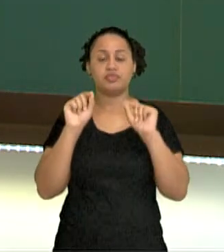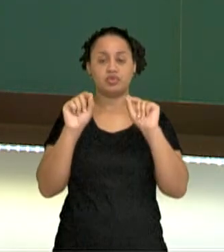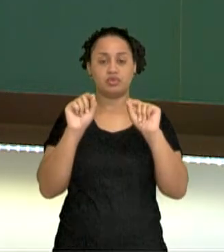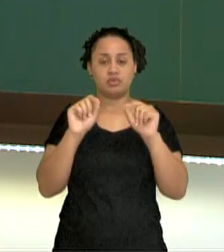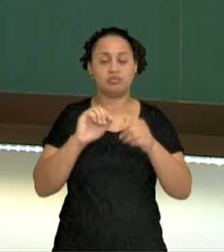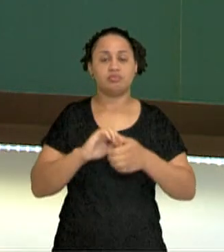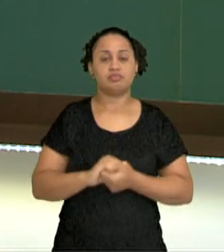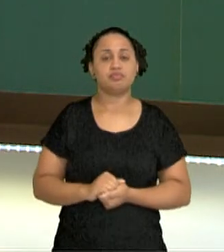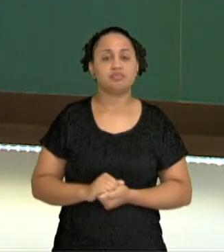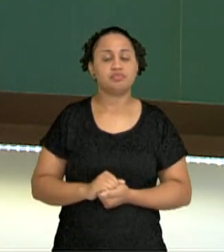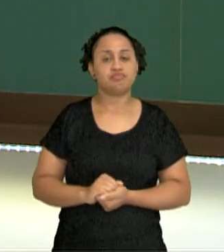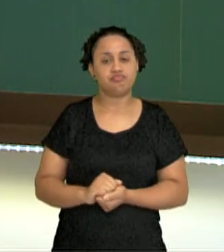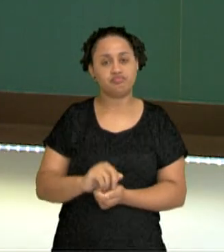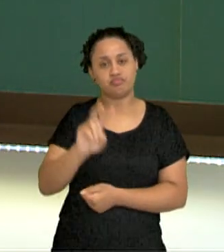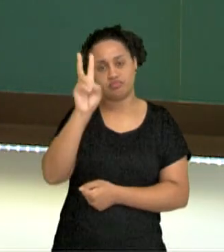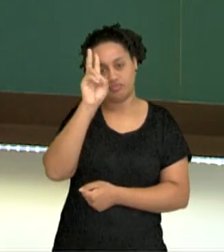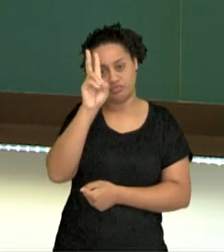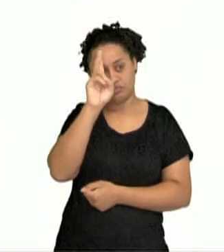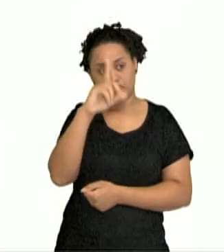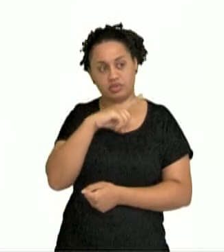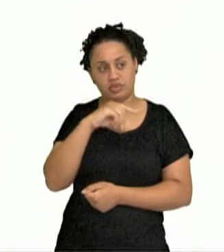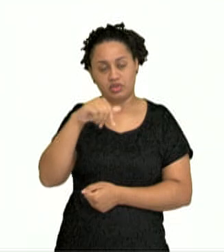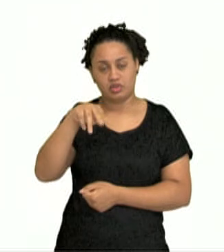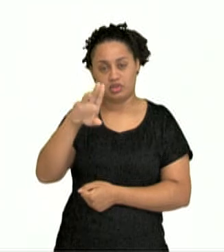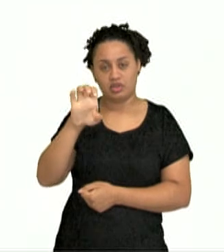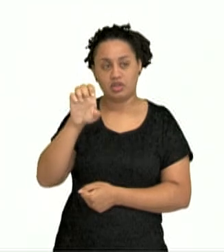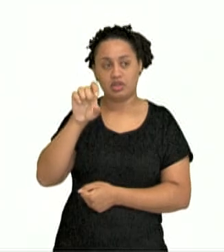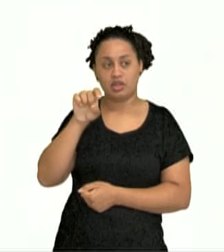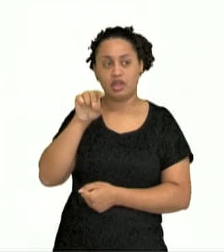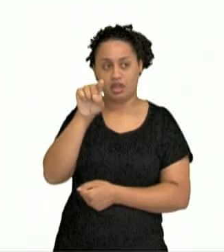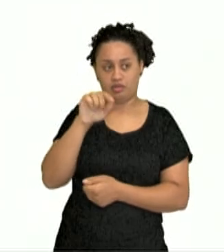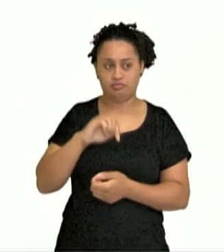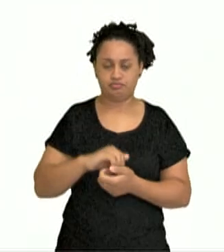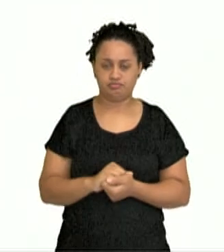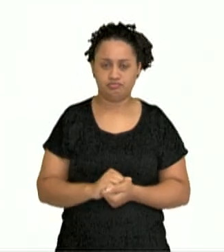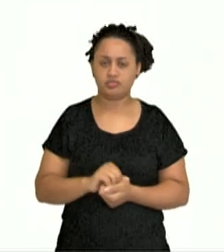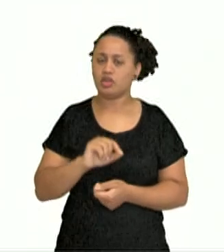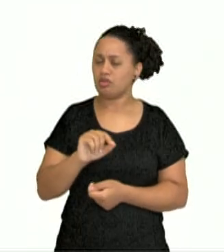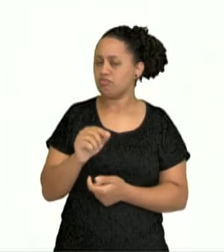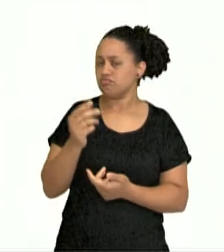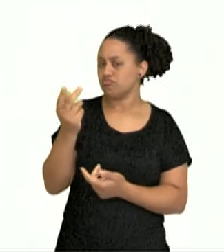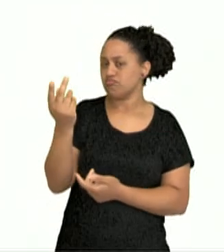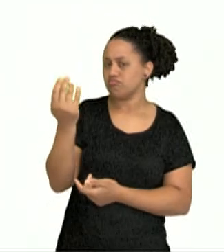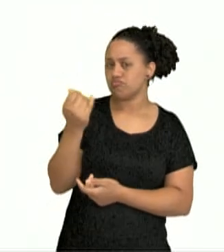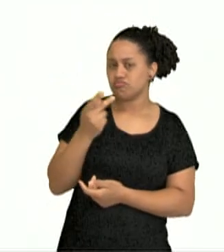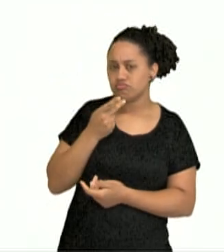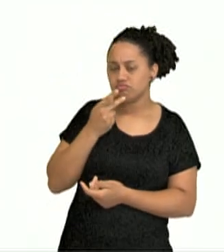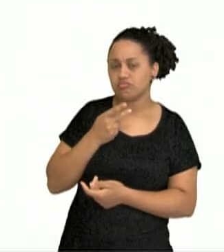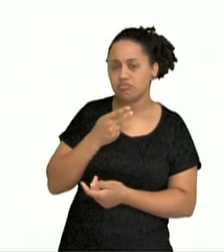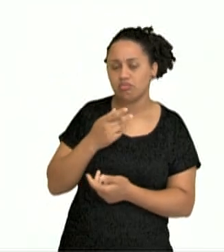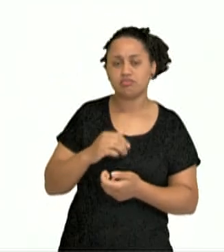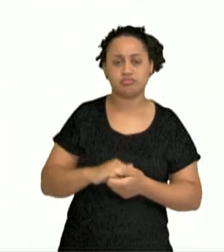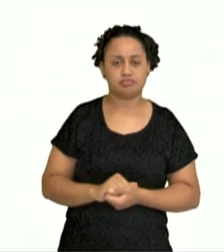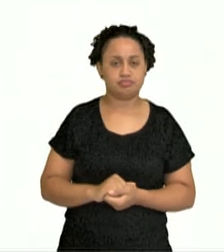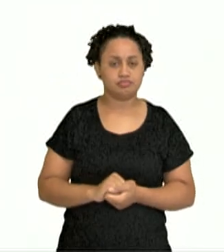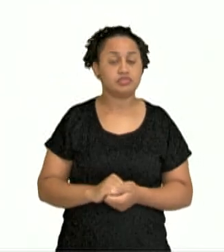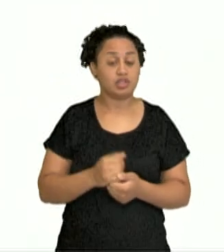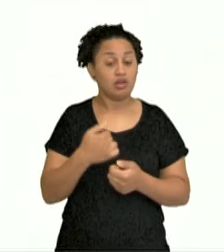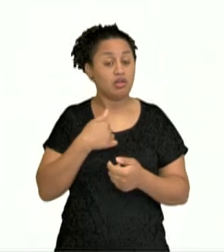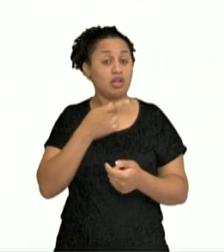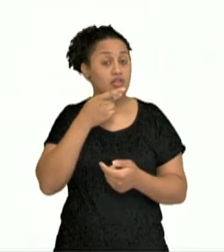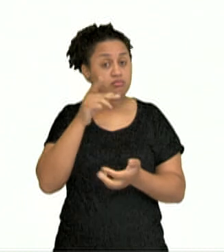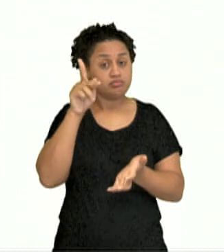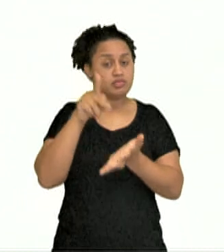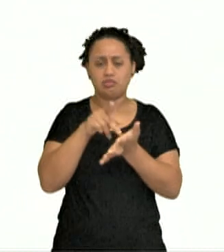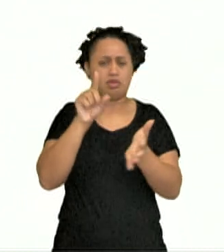Lembra lá que temos o quê? Que me dices? Que estás haciendo? Então, ele está exclamando aqui, ele não